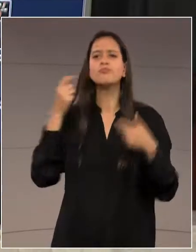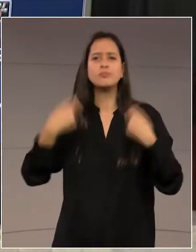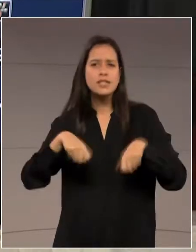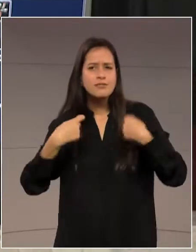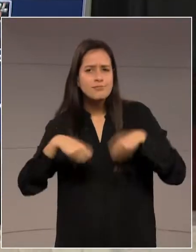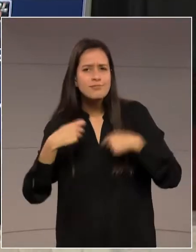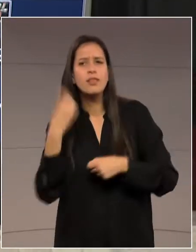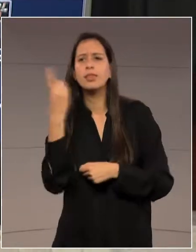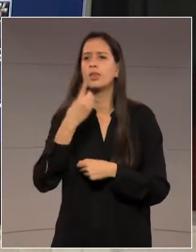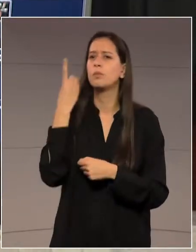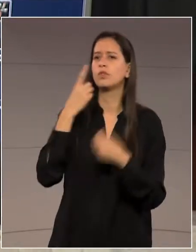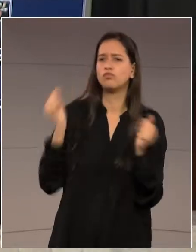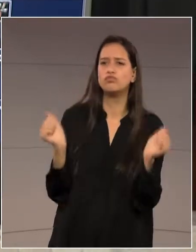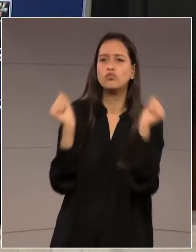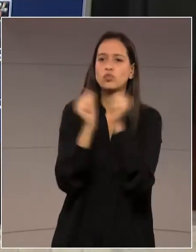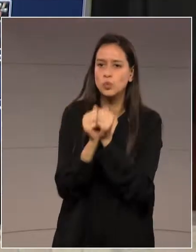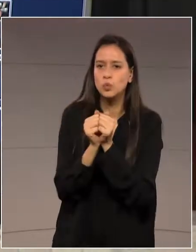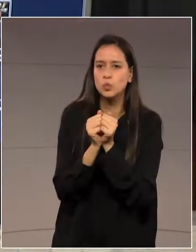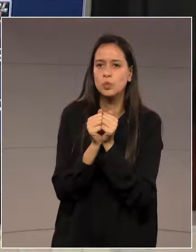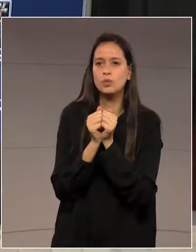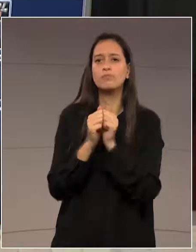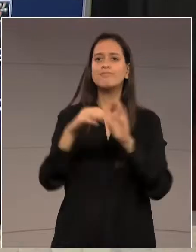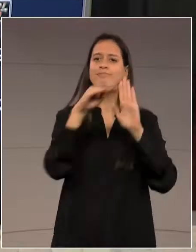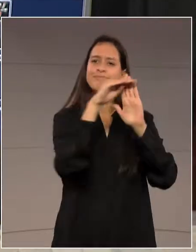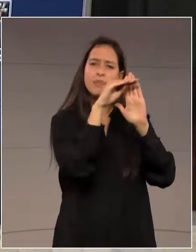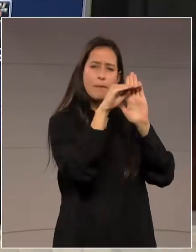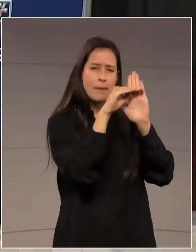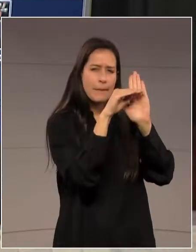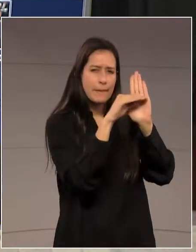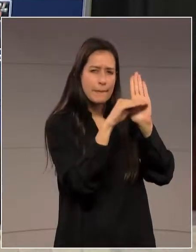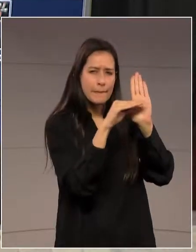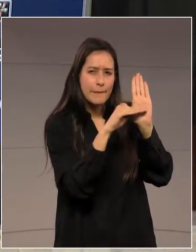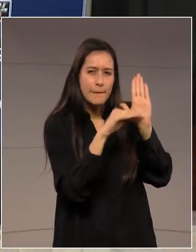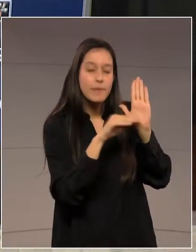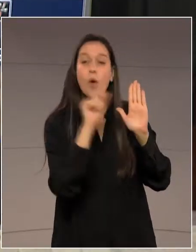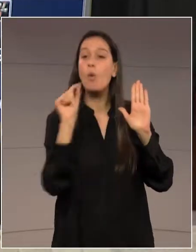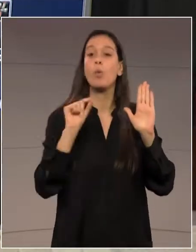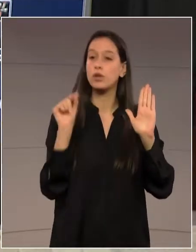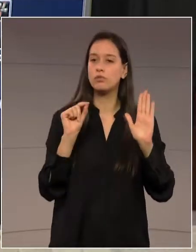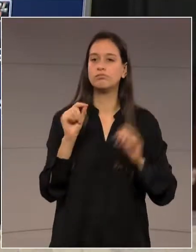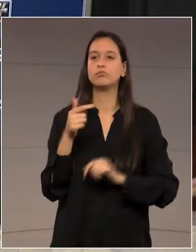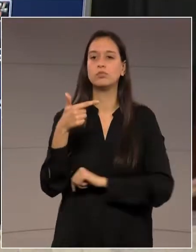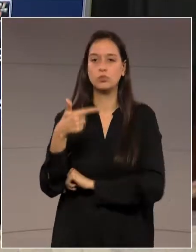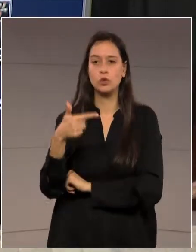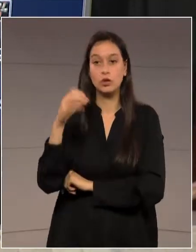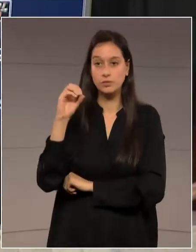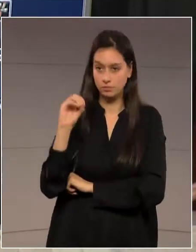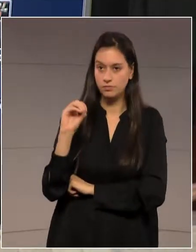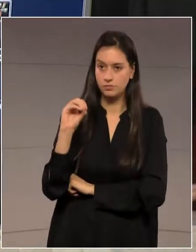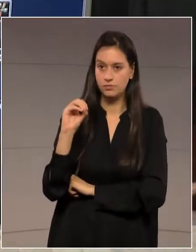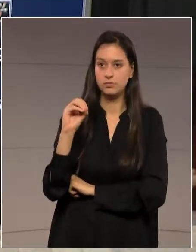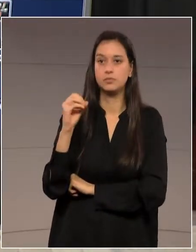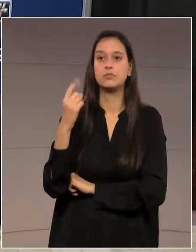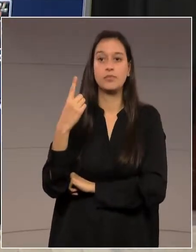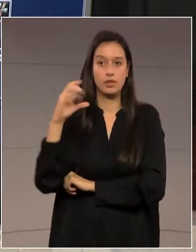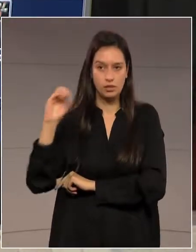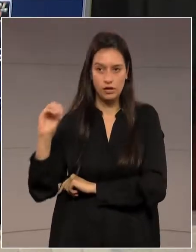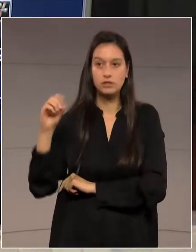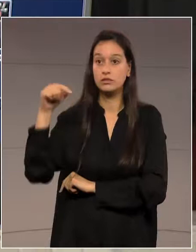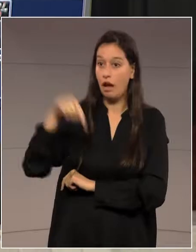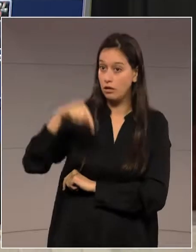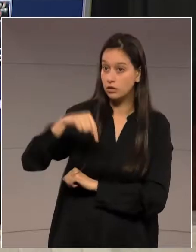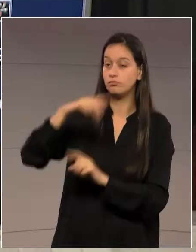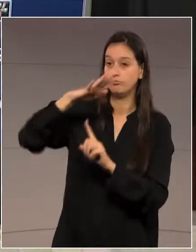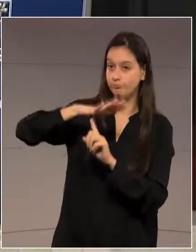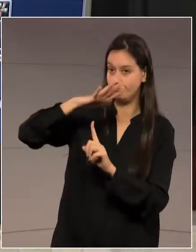mostrando que em 2010 o Paraná tinha 14 mil presos e